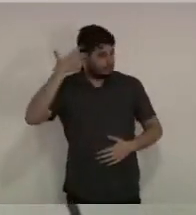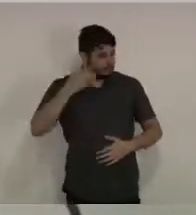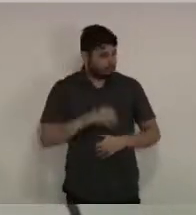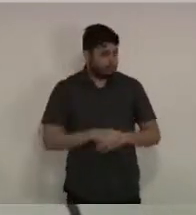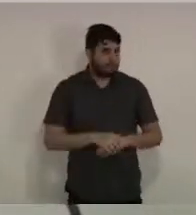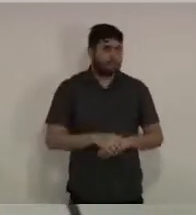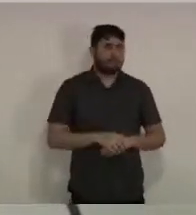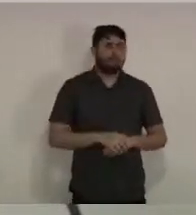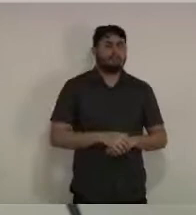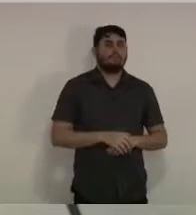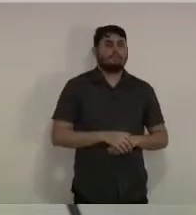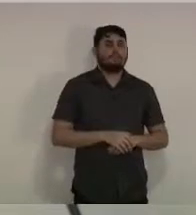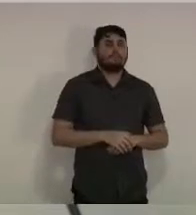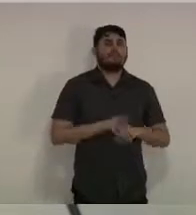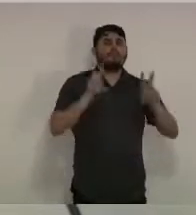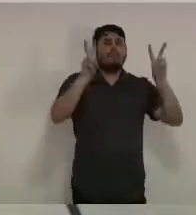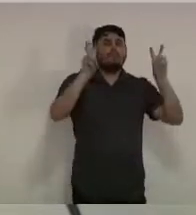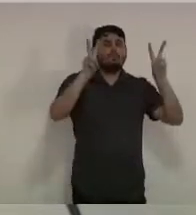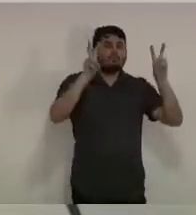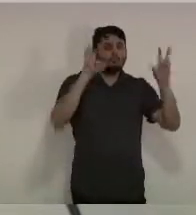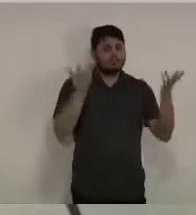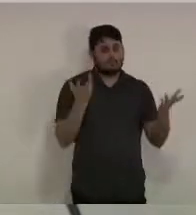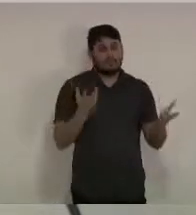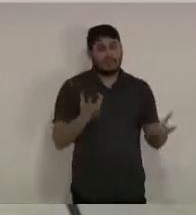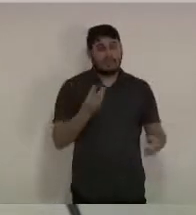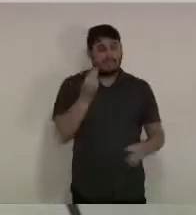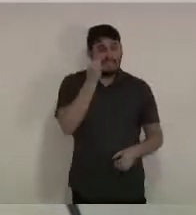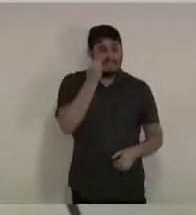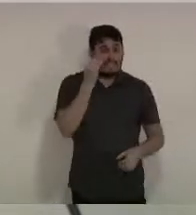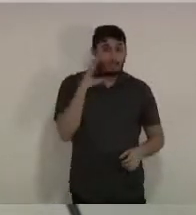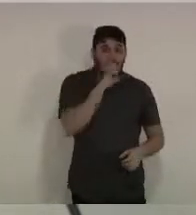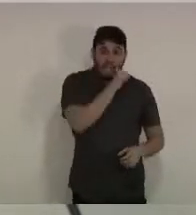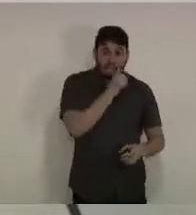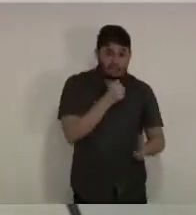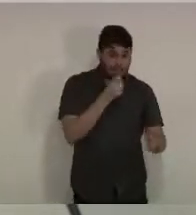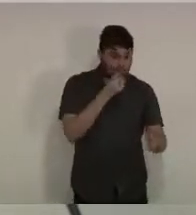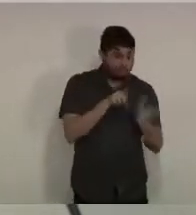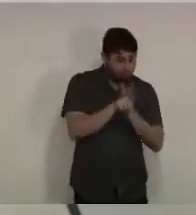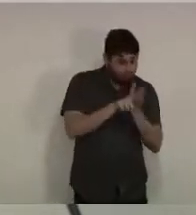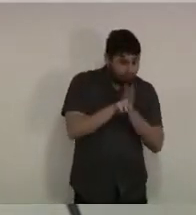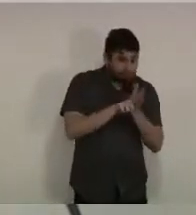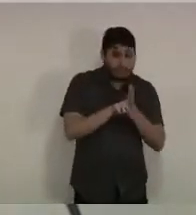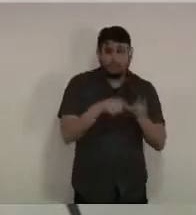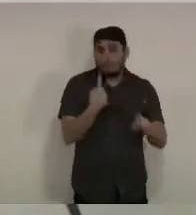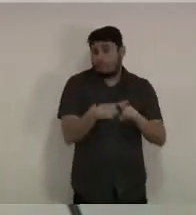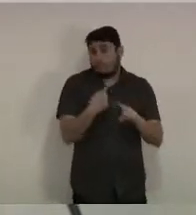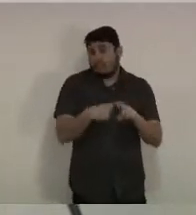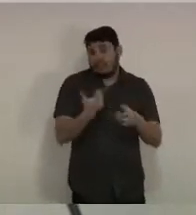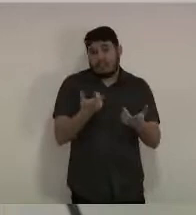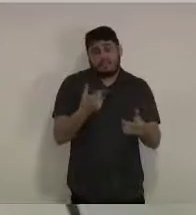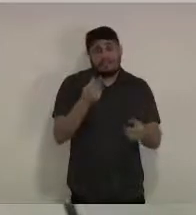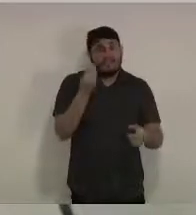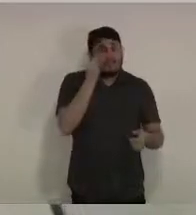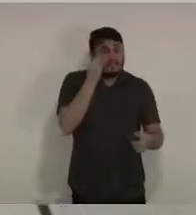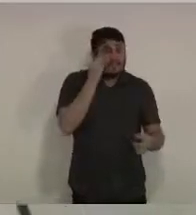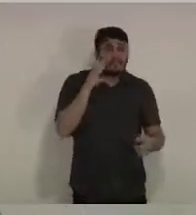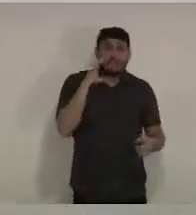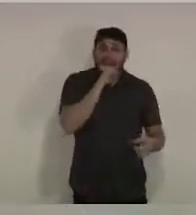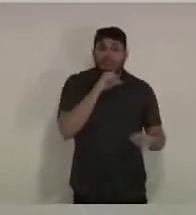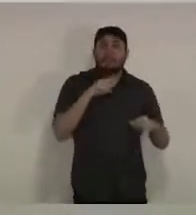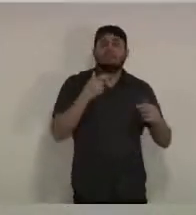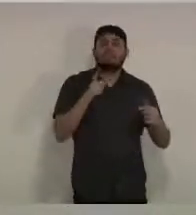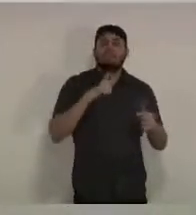rápidos que o município tem disponível não é insuficiente para atender as demandas da cidade em meio à quantidade de pessoas que tem